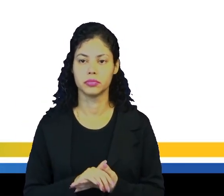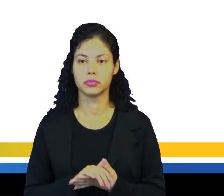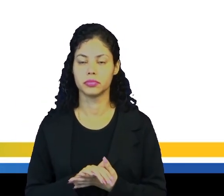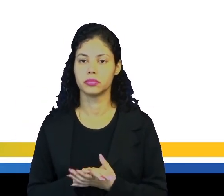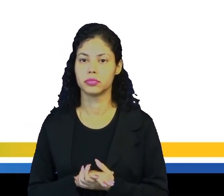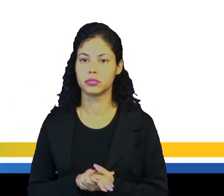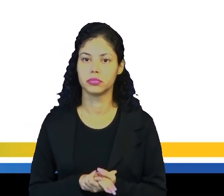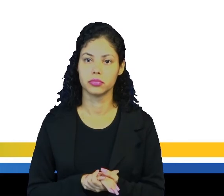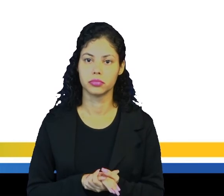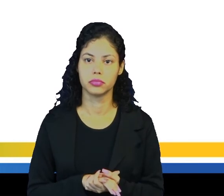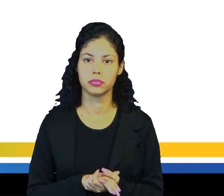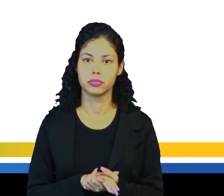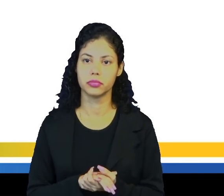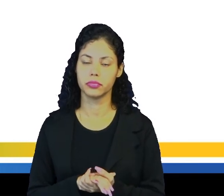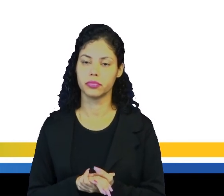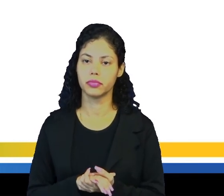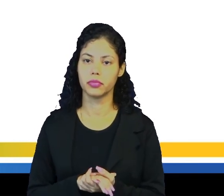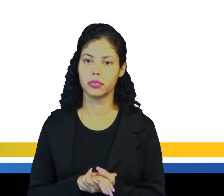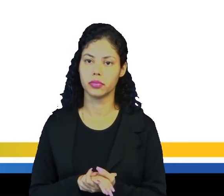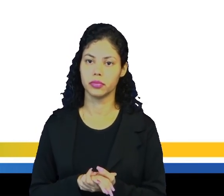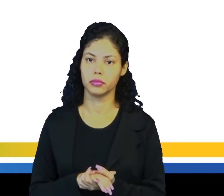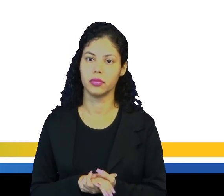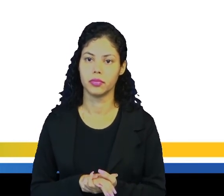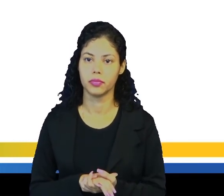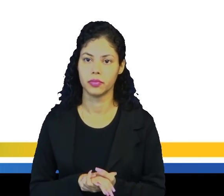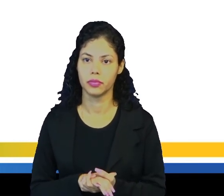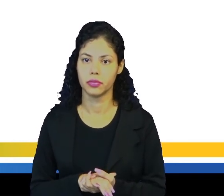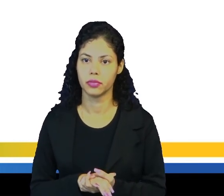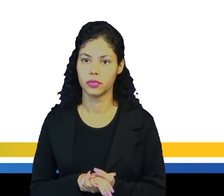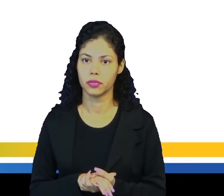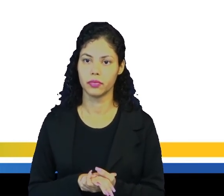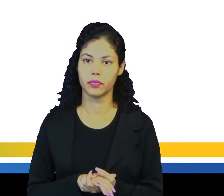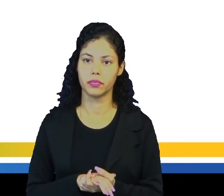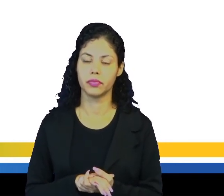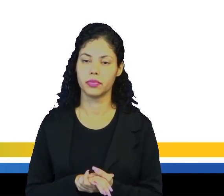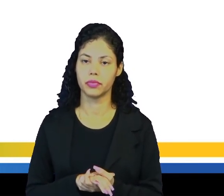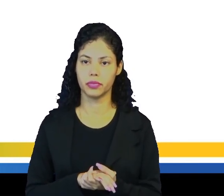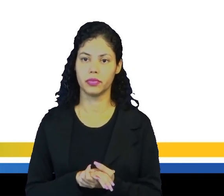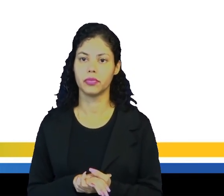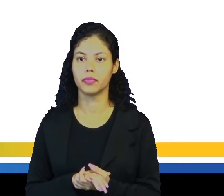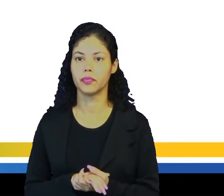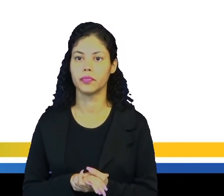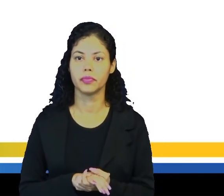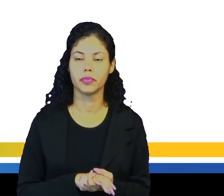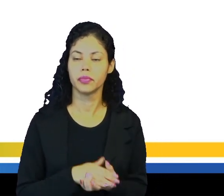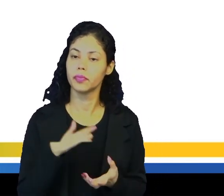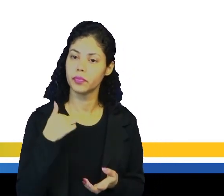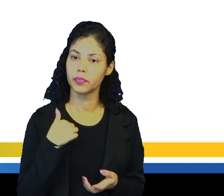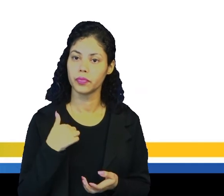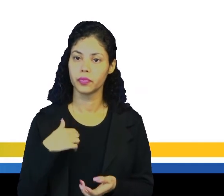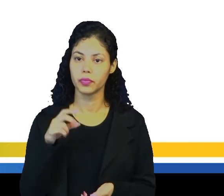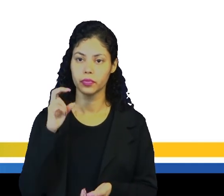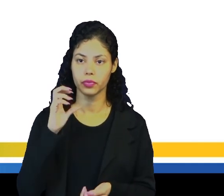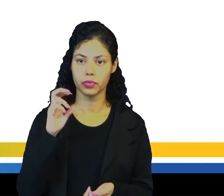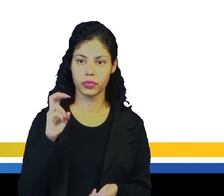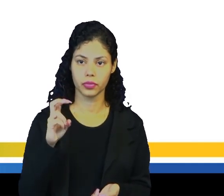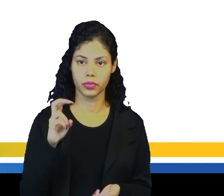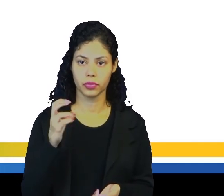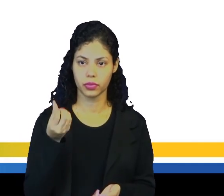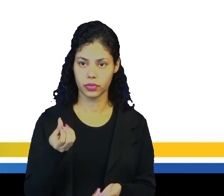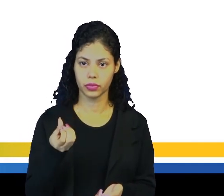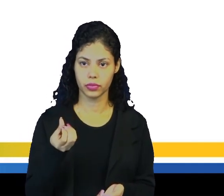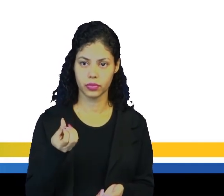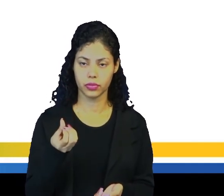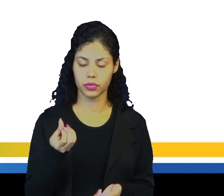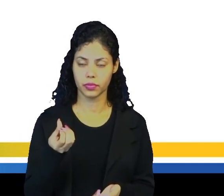temos, I have six mangoes, five bananas, two guavas, and one apple. Eu tenho seis mangas,